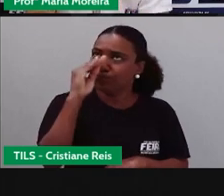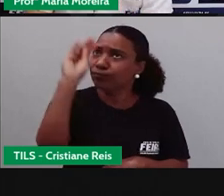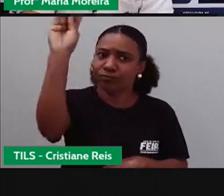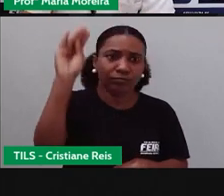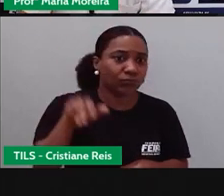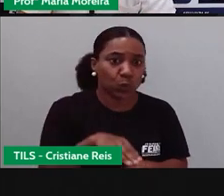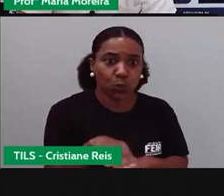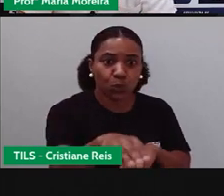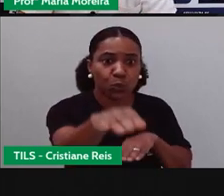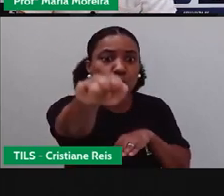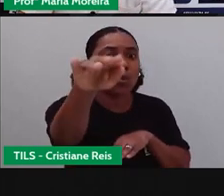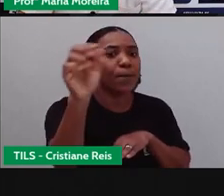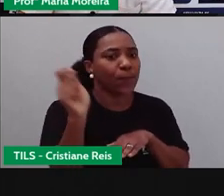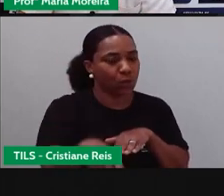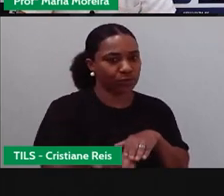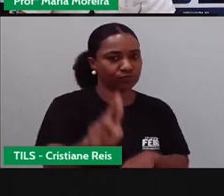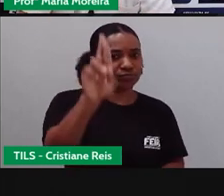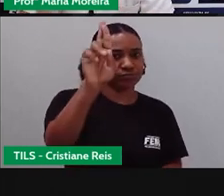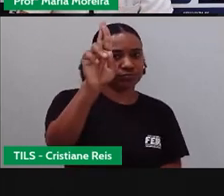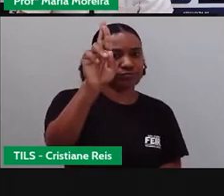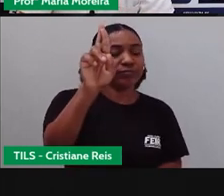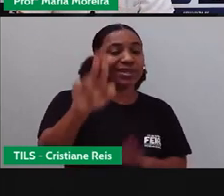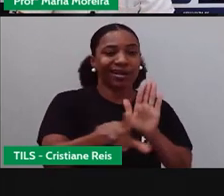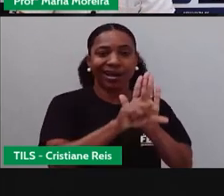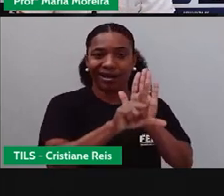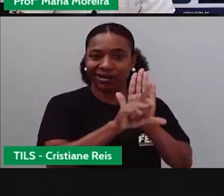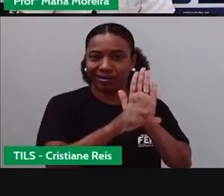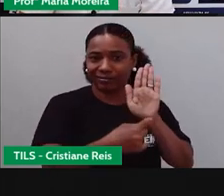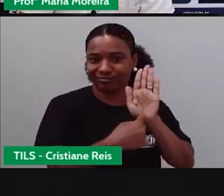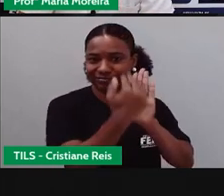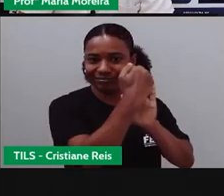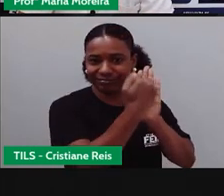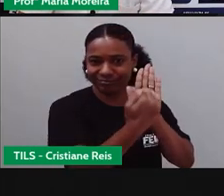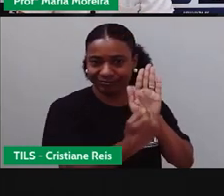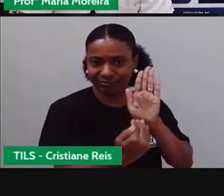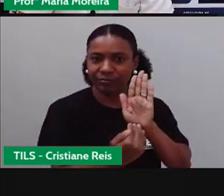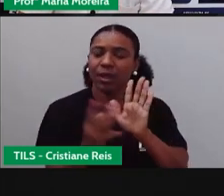coisas aí aos carros de ambulância, tá?